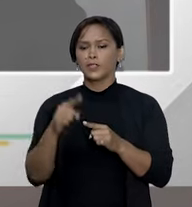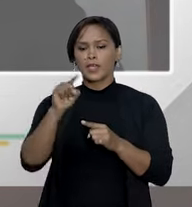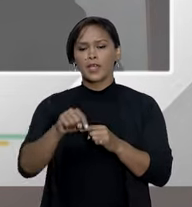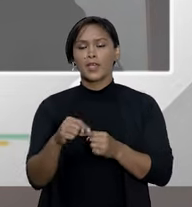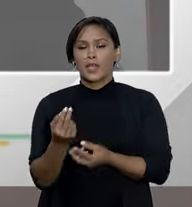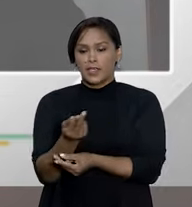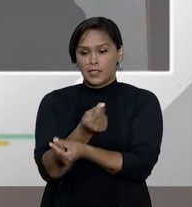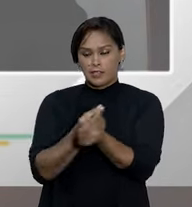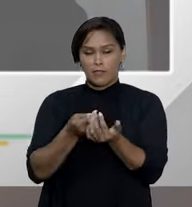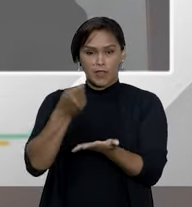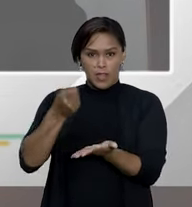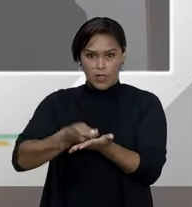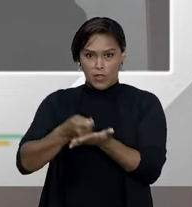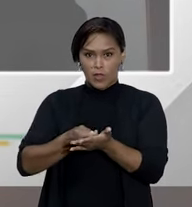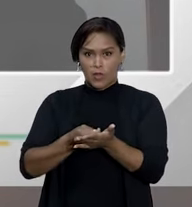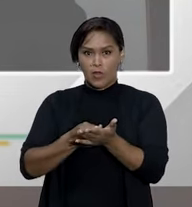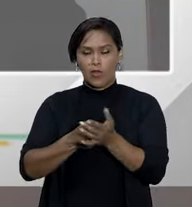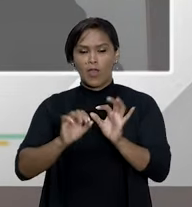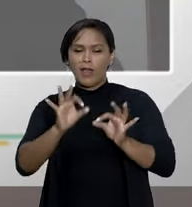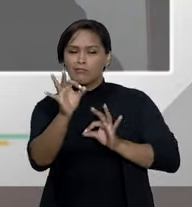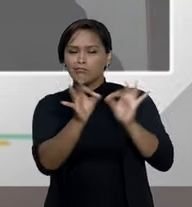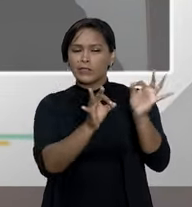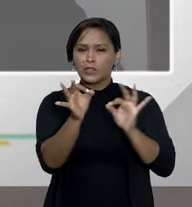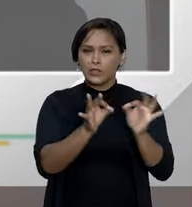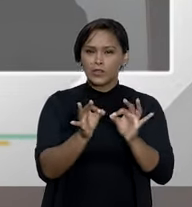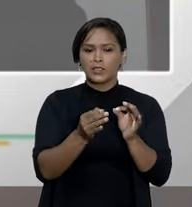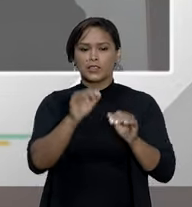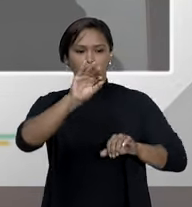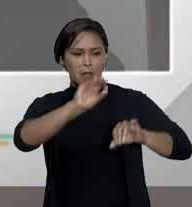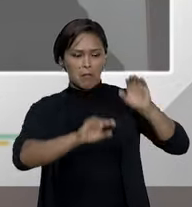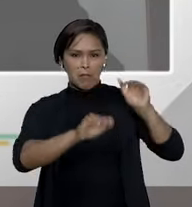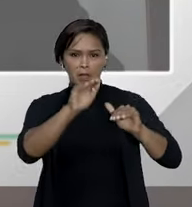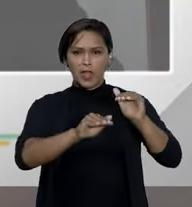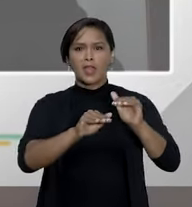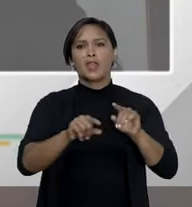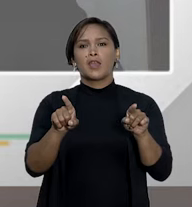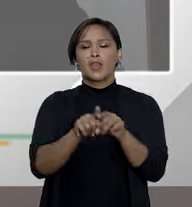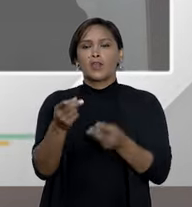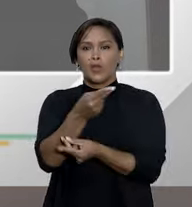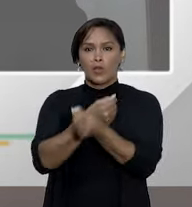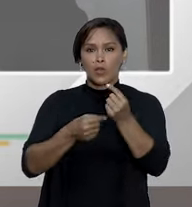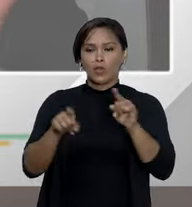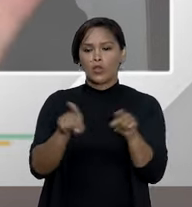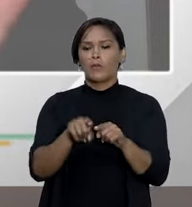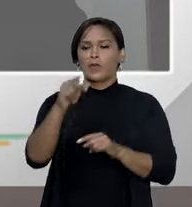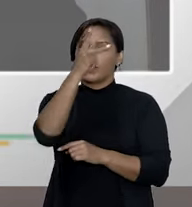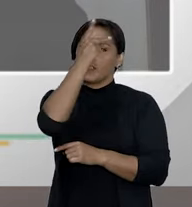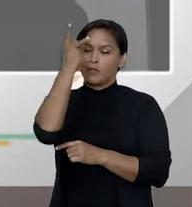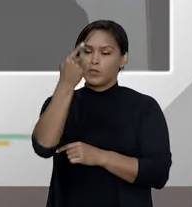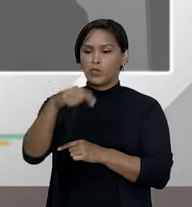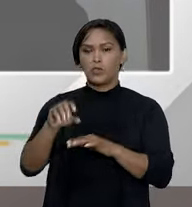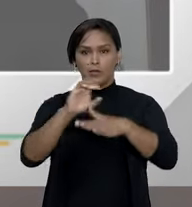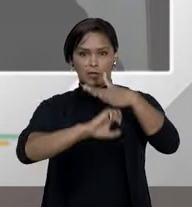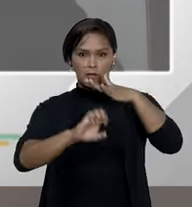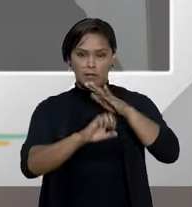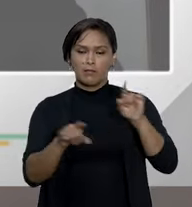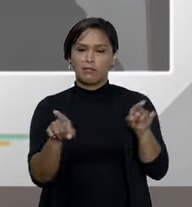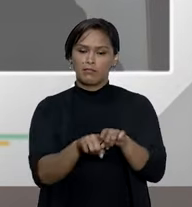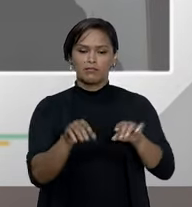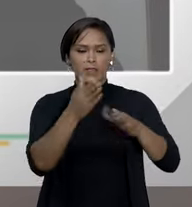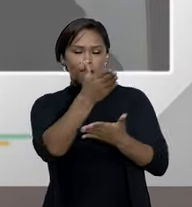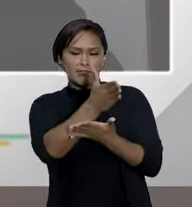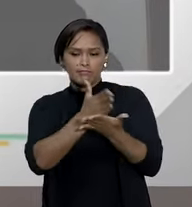custo, a manutenção desse equilíbrio econômico-atuarial entre o consumidor e o plano é